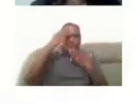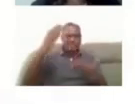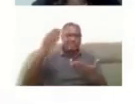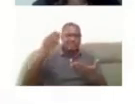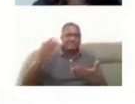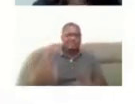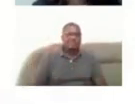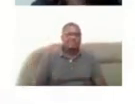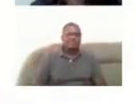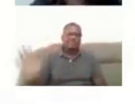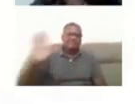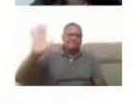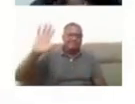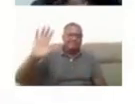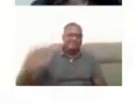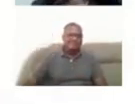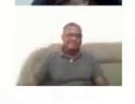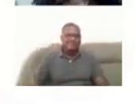Até mais.